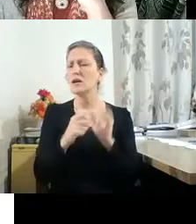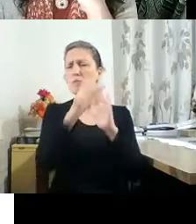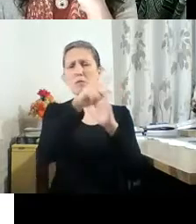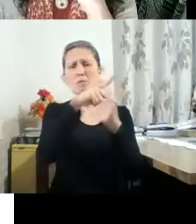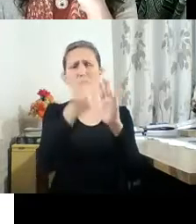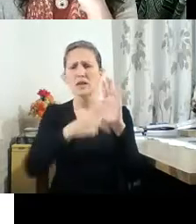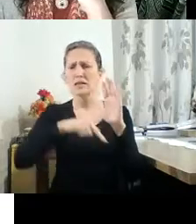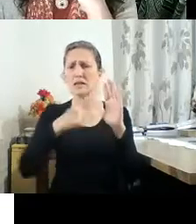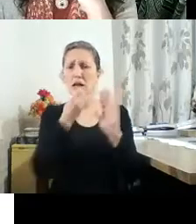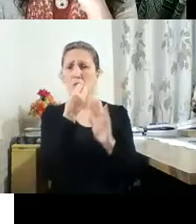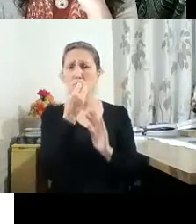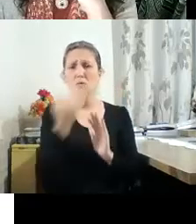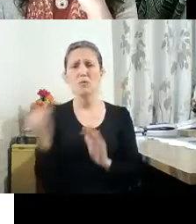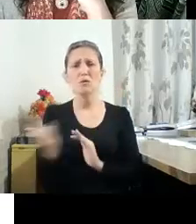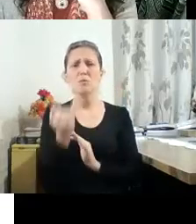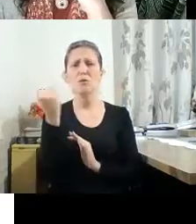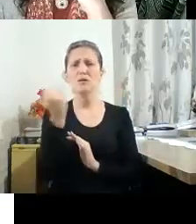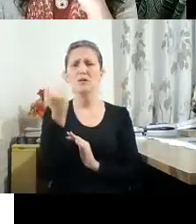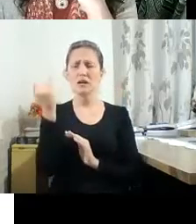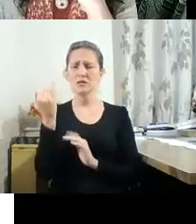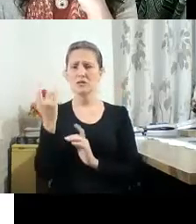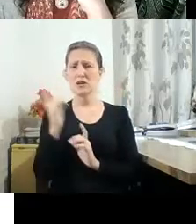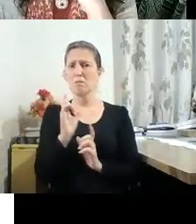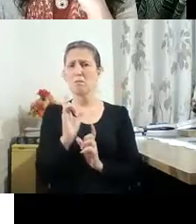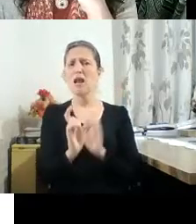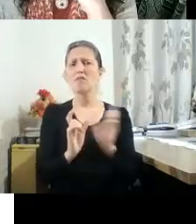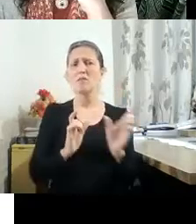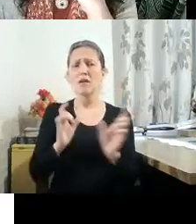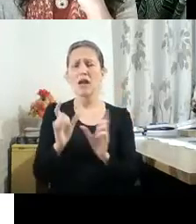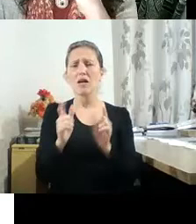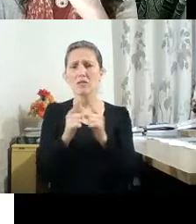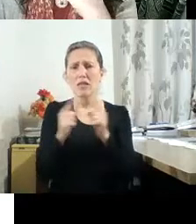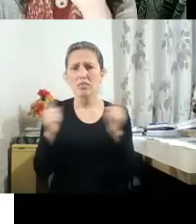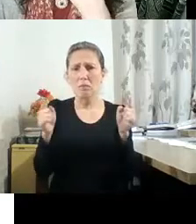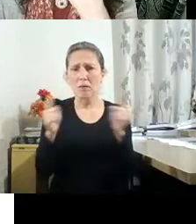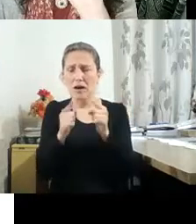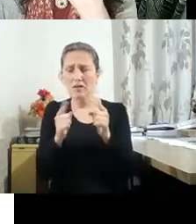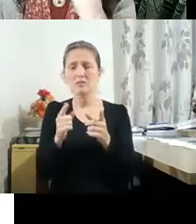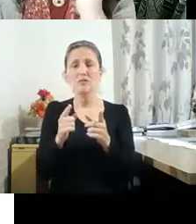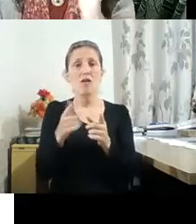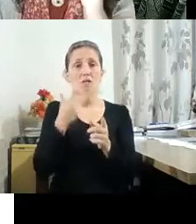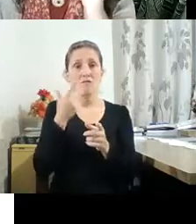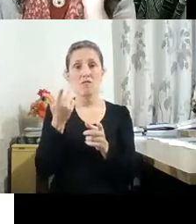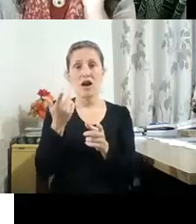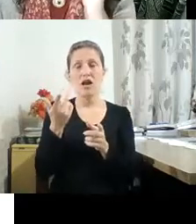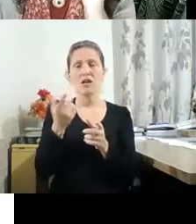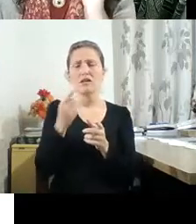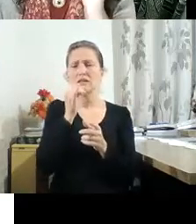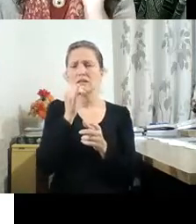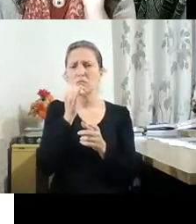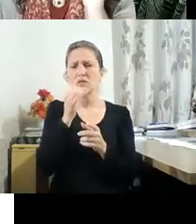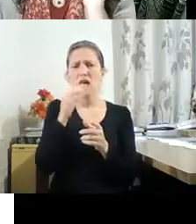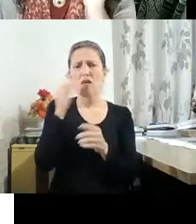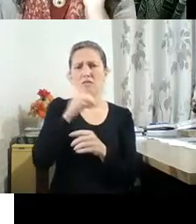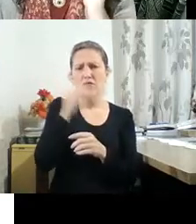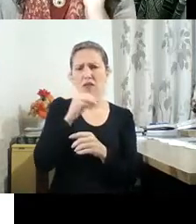isso, que o tamanho da palavra também fala sobre a sua entonação, que se ela é mais fraca ou se ela é mais forte,